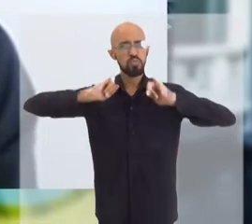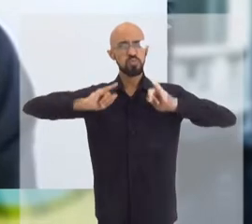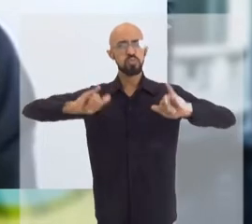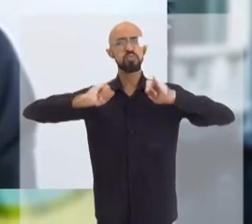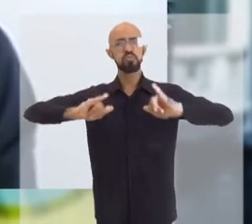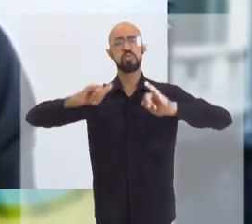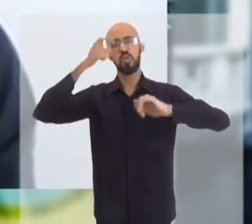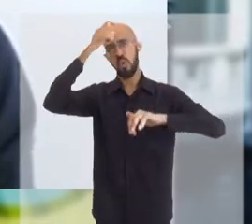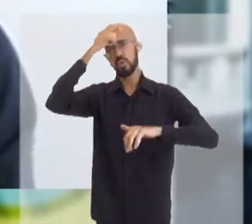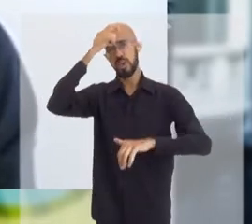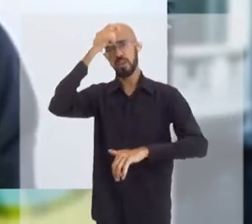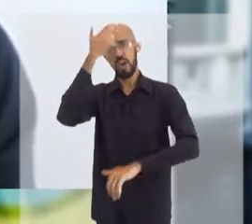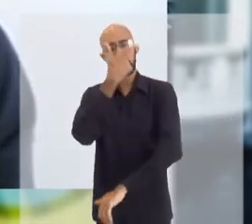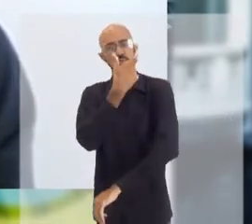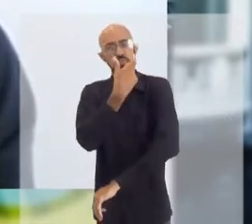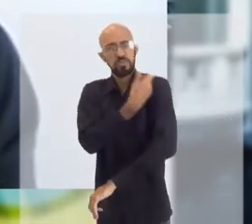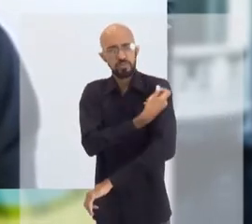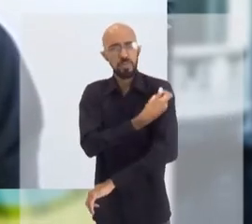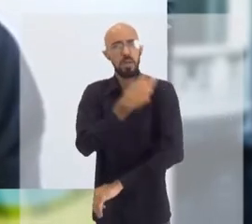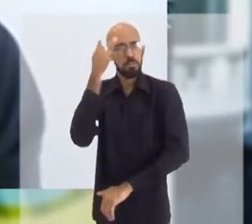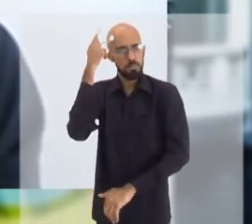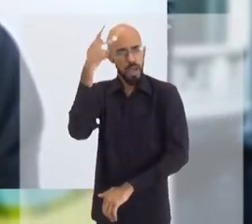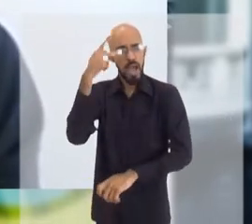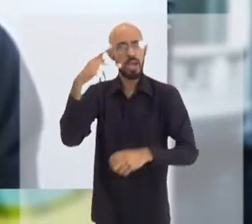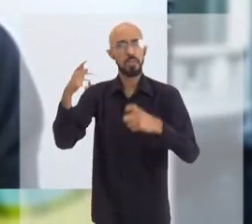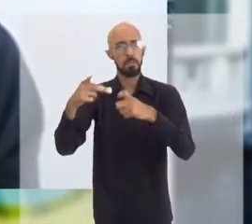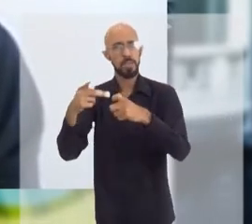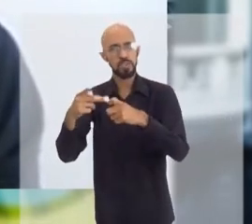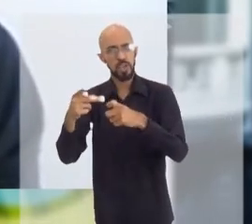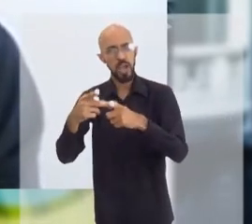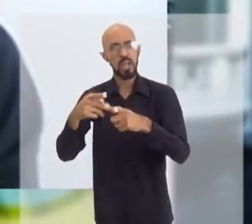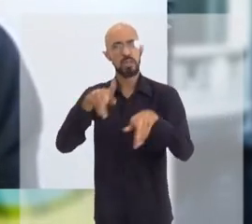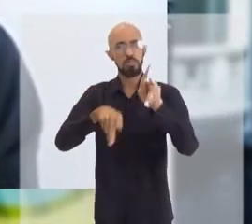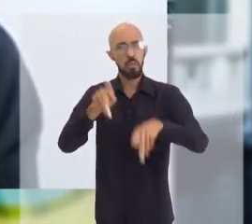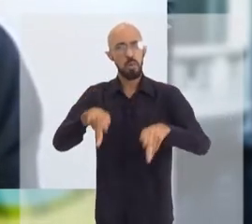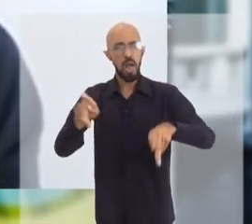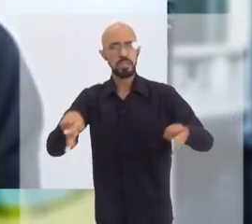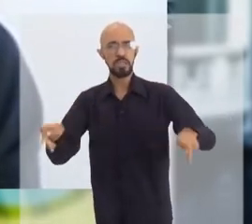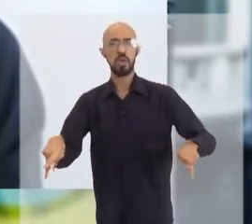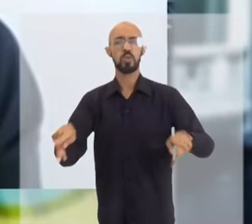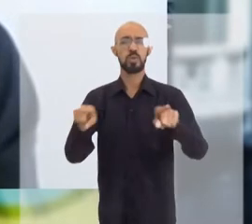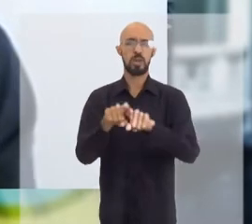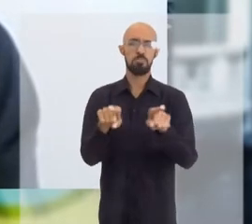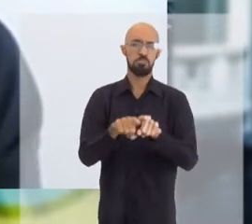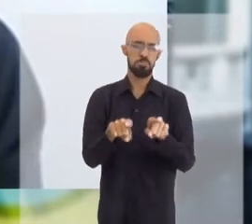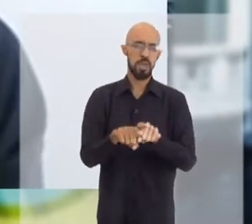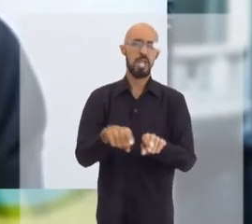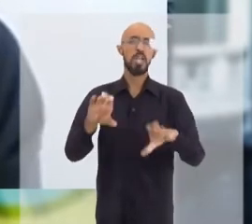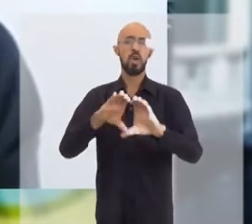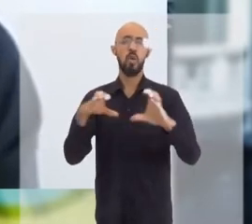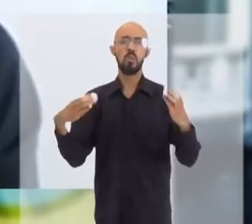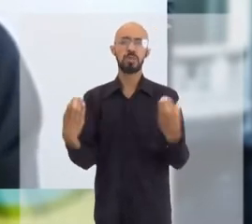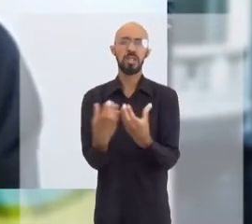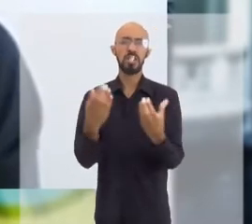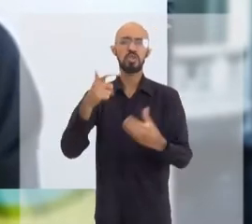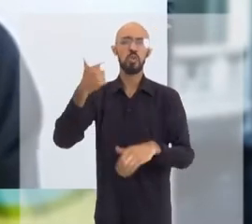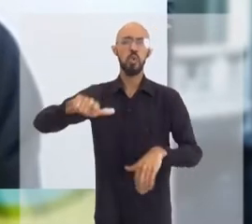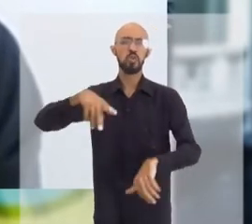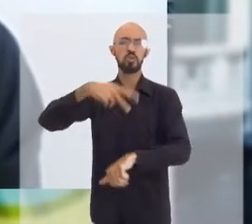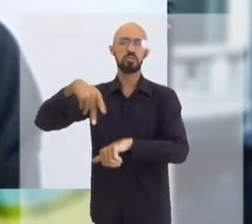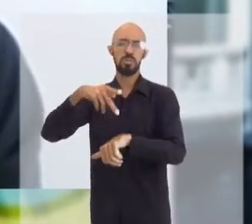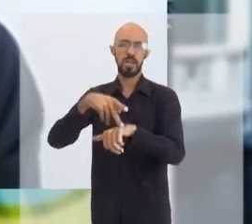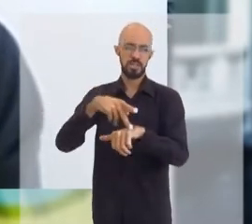conscientização sobre vacinação para pediatras, para a população em geral, além de comitês internacionais,